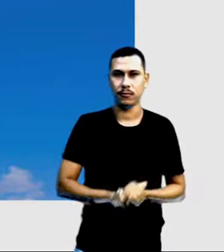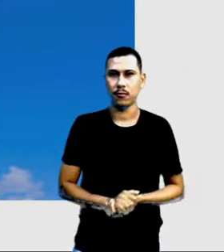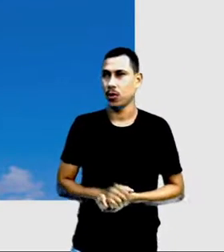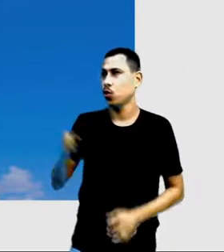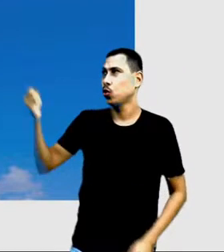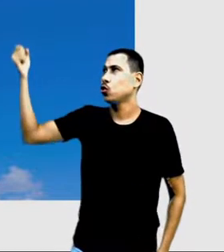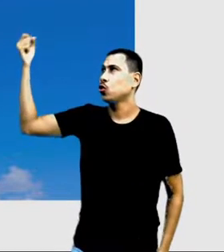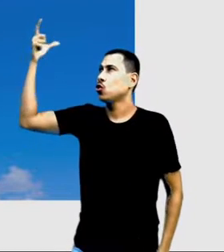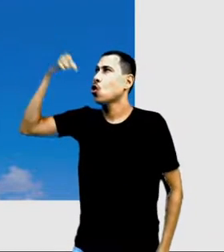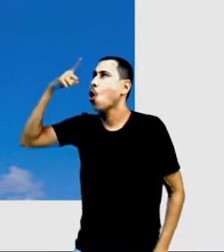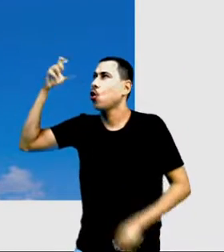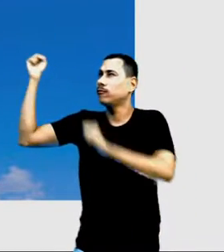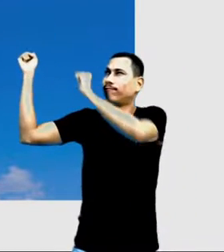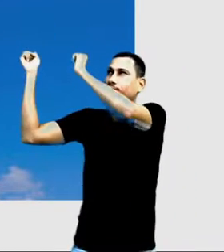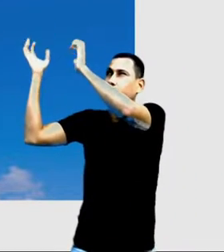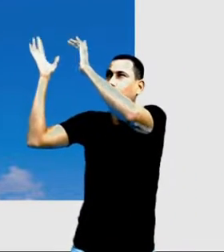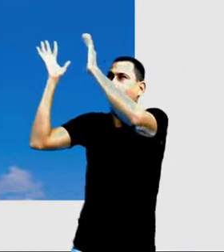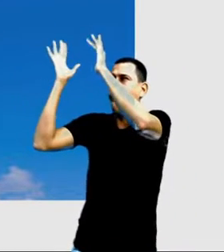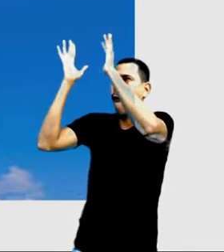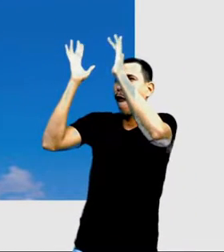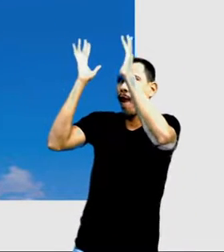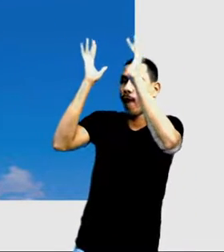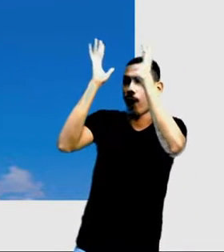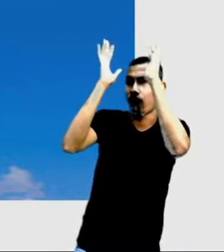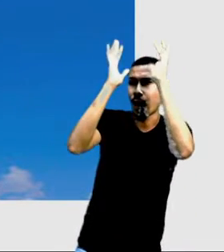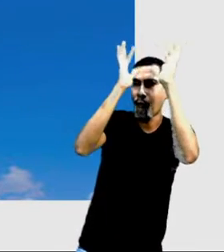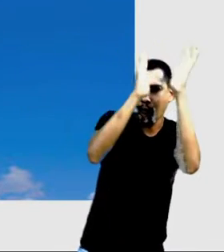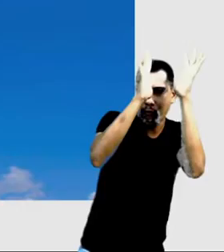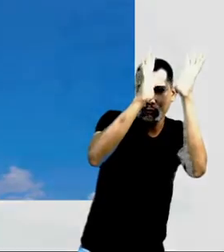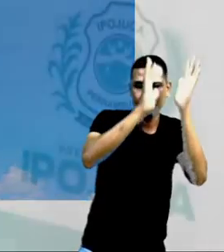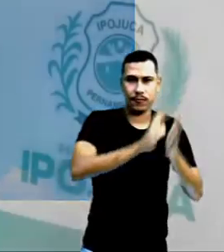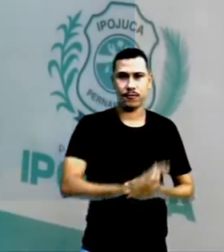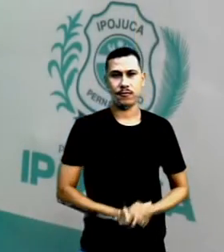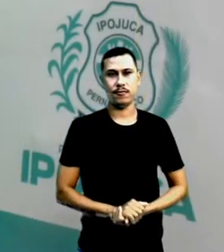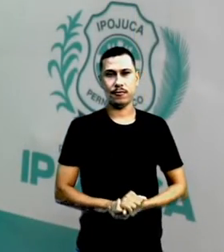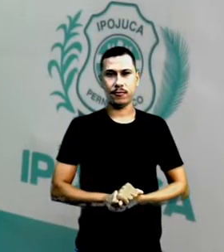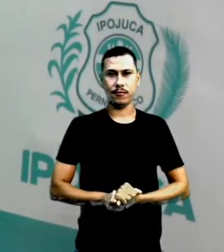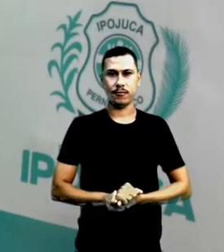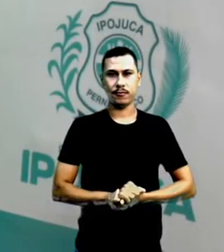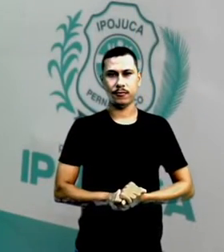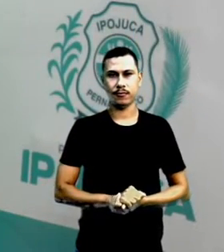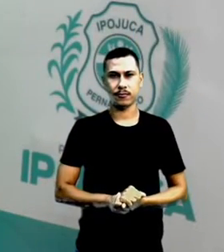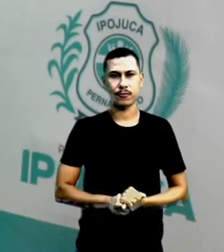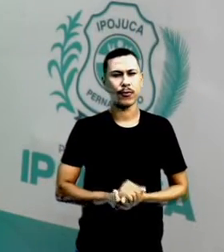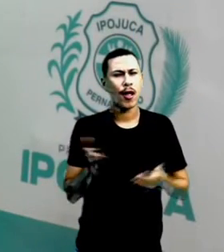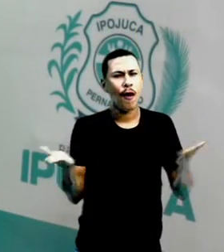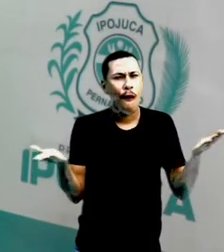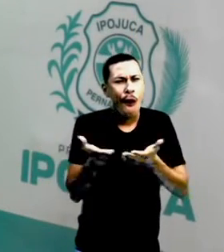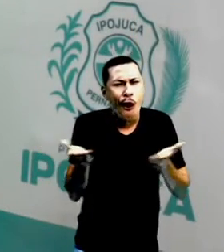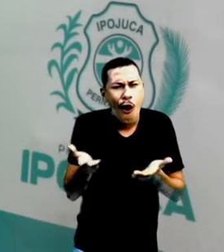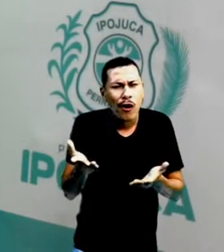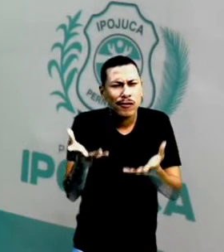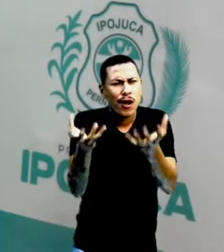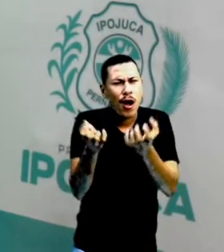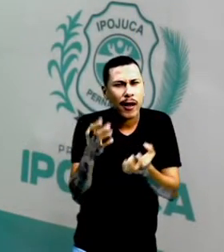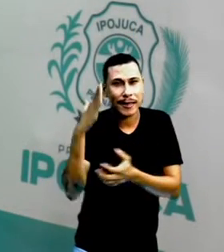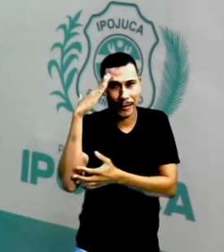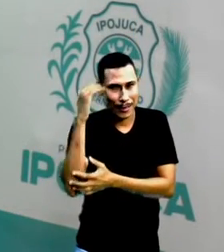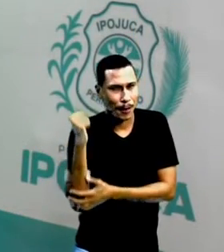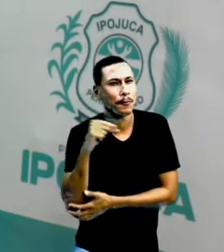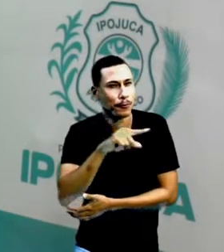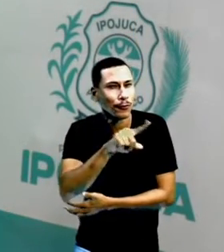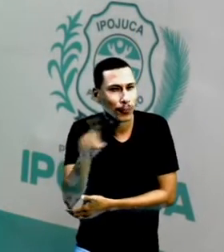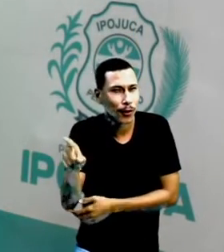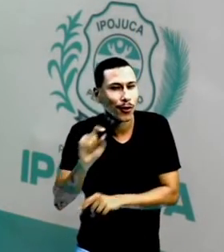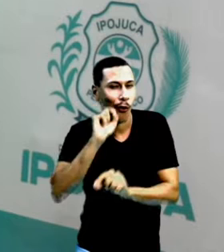aparente do sol. Sol, agora a tia quer saber de vocês,